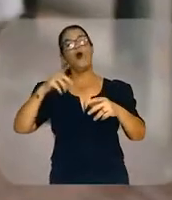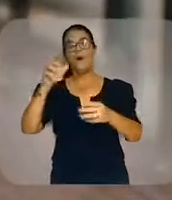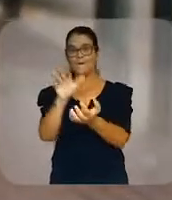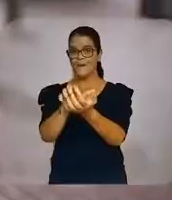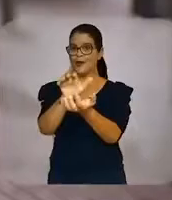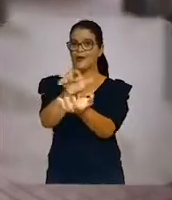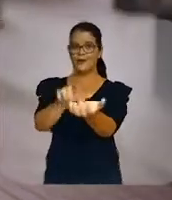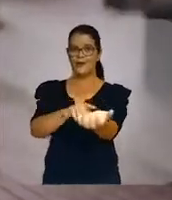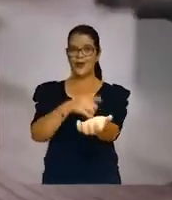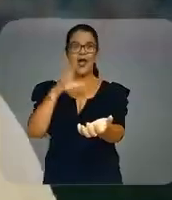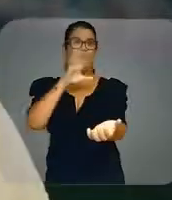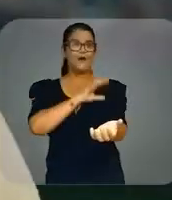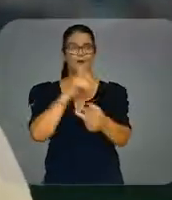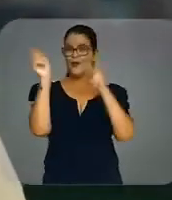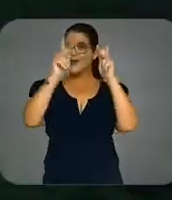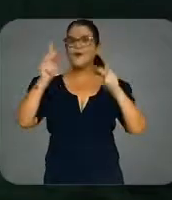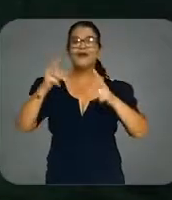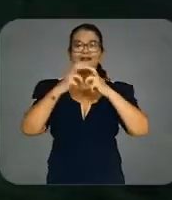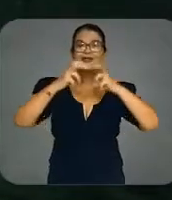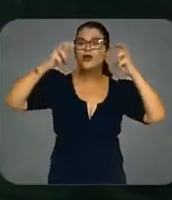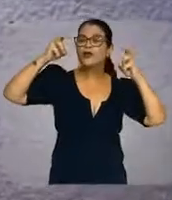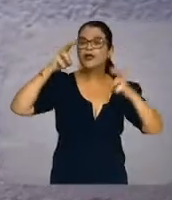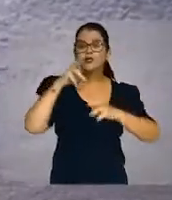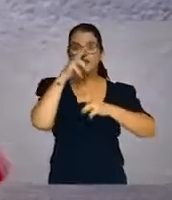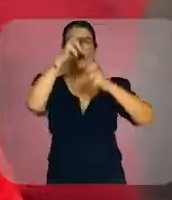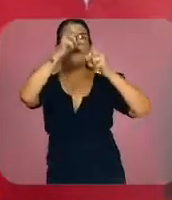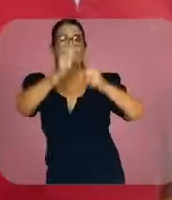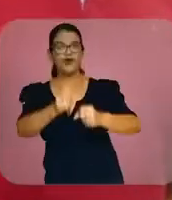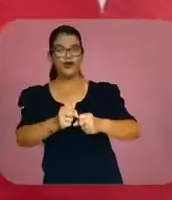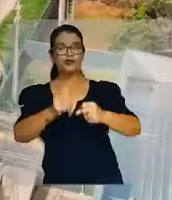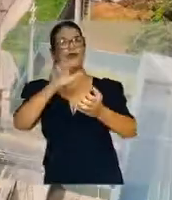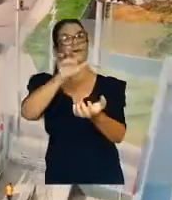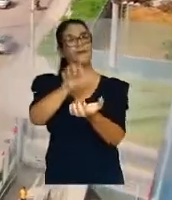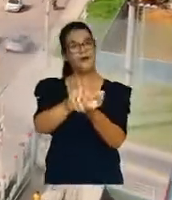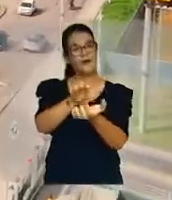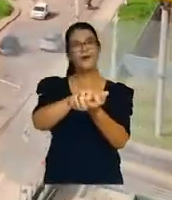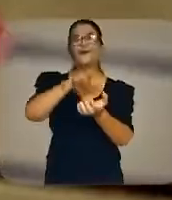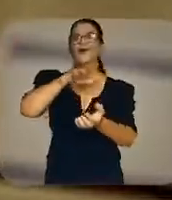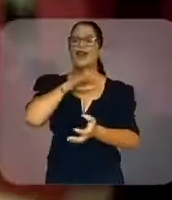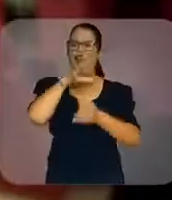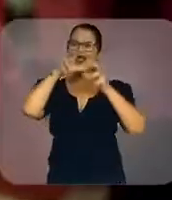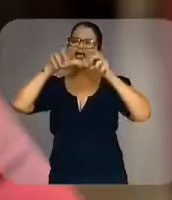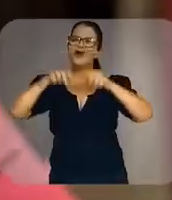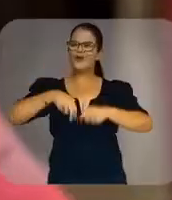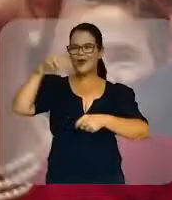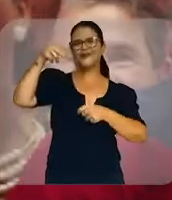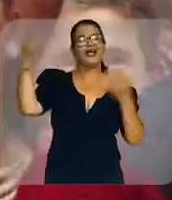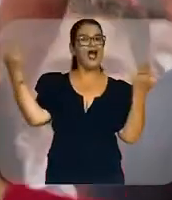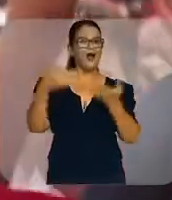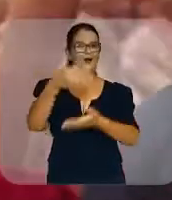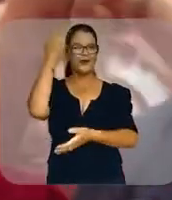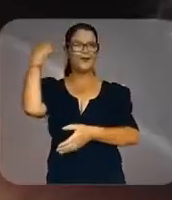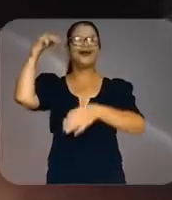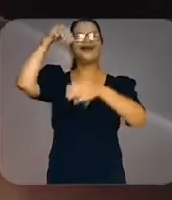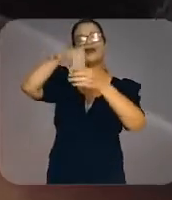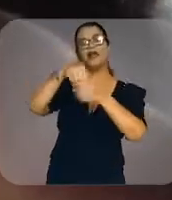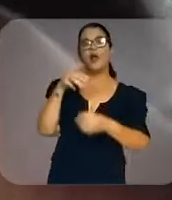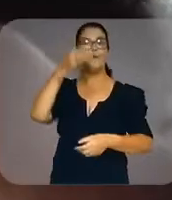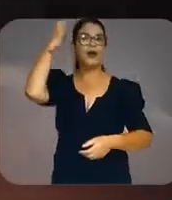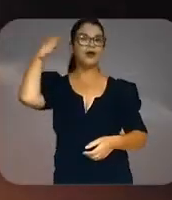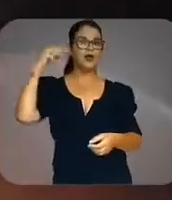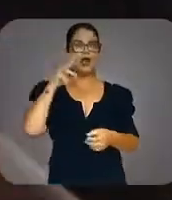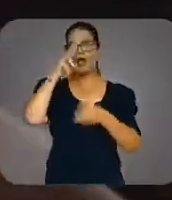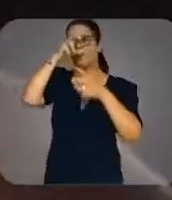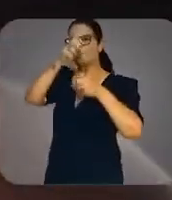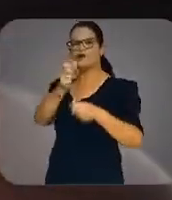com amor e paz. E eu gritando ao mundo cada vez mais forte, que o meu leão do norte agora é com Marília Reis. Marília